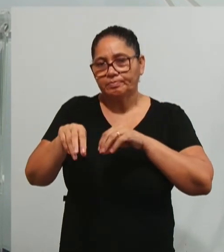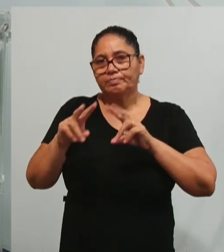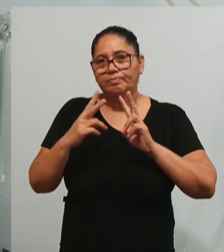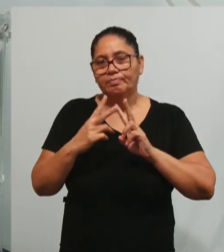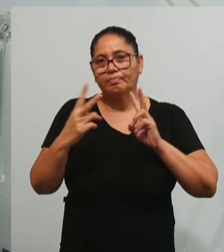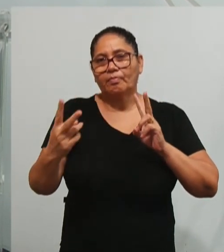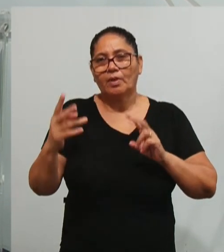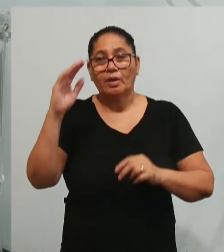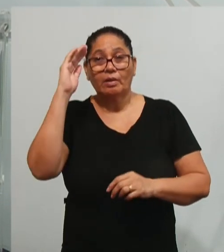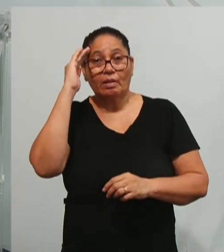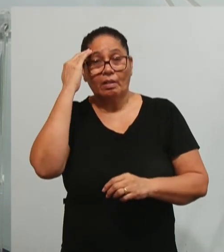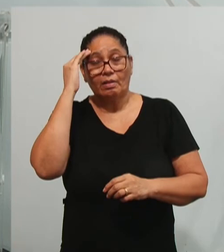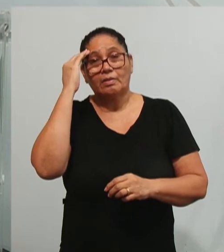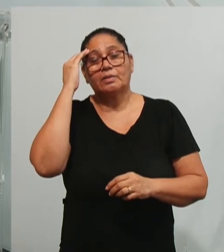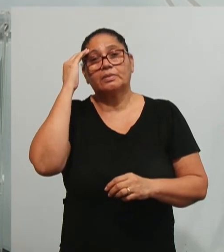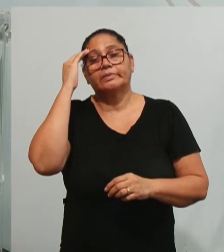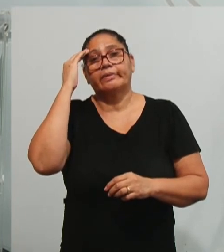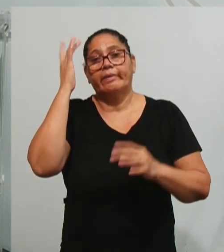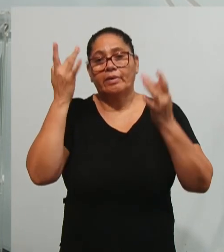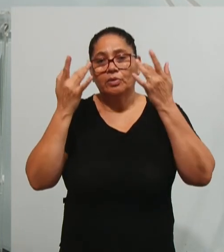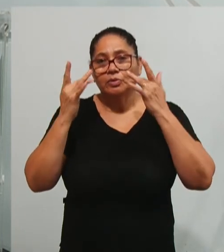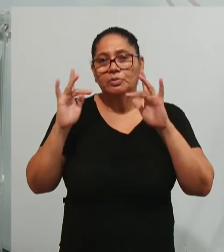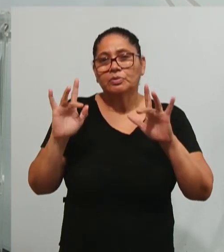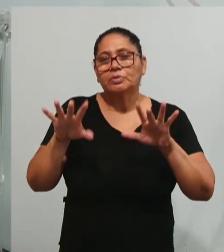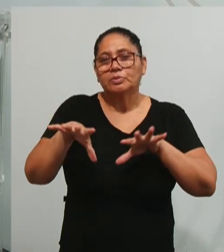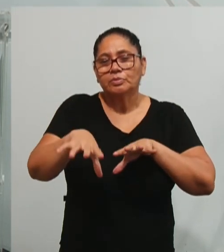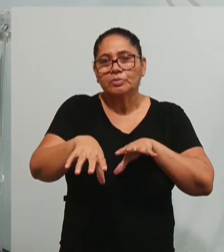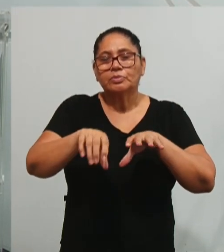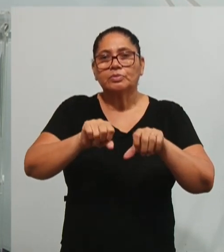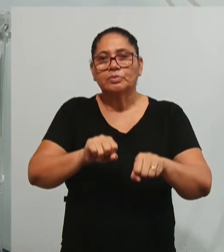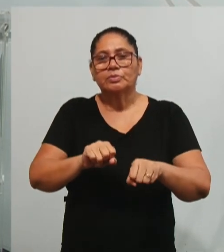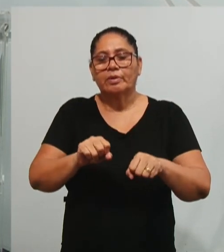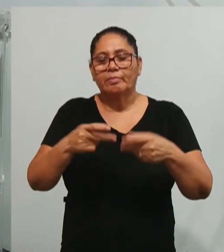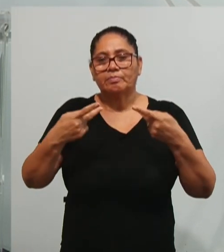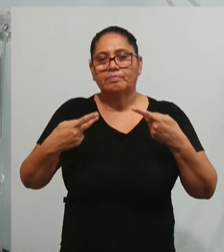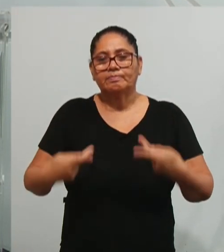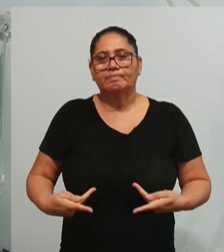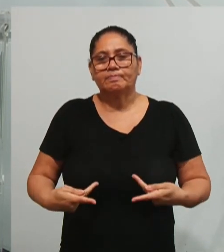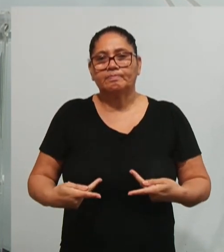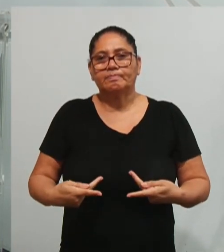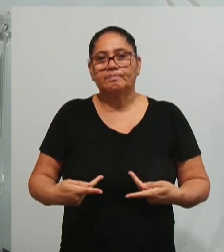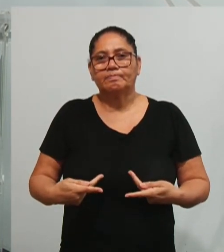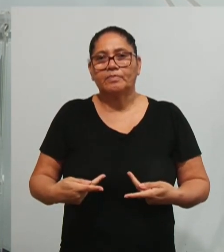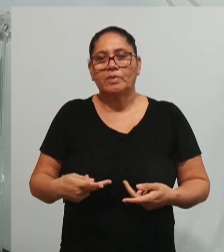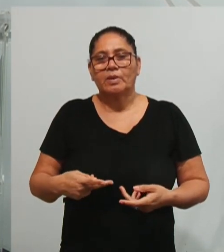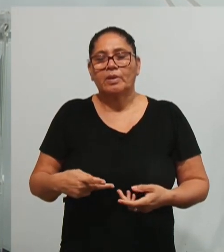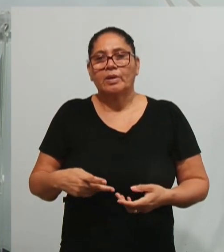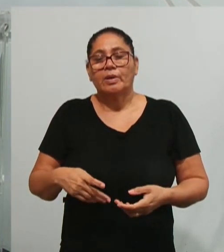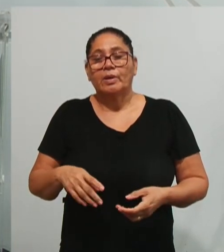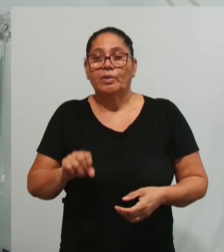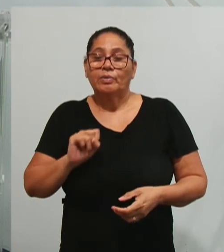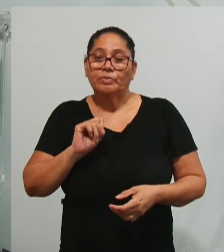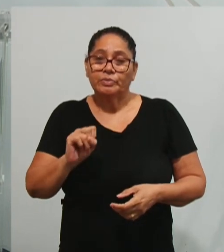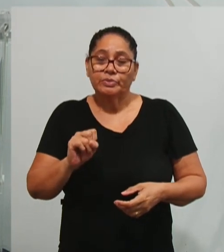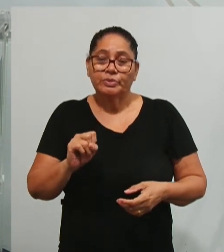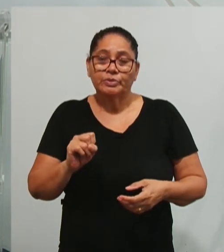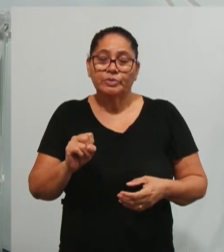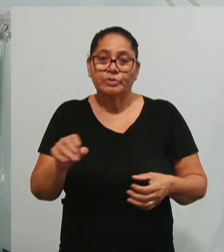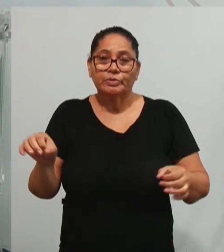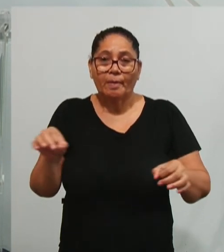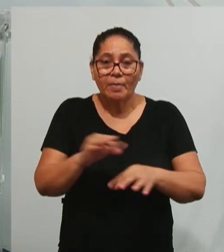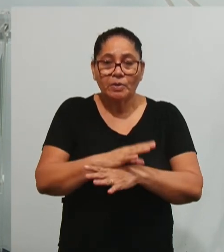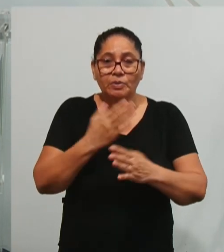compreendendo que ela tem a sua natureza de formar seres humanos. Com isso, nós concluímos a nossa aula,